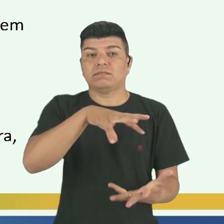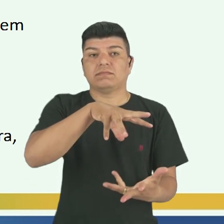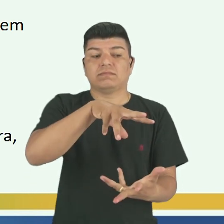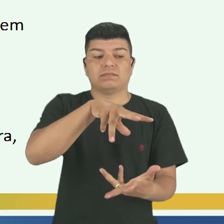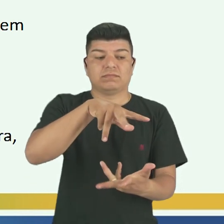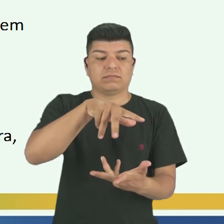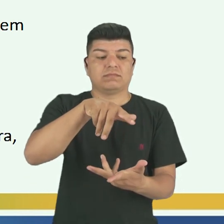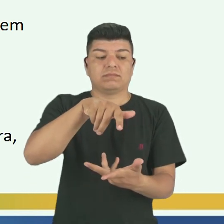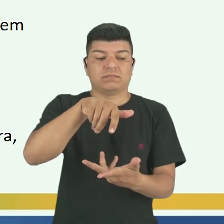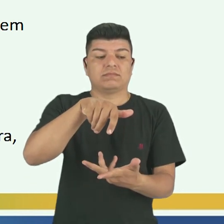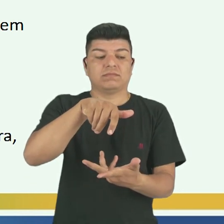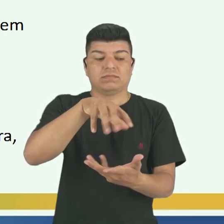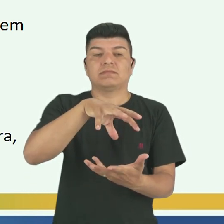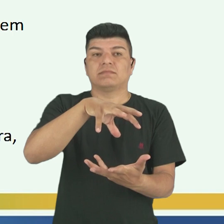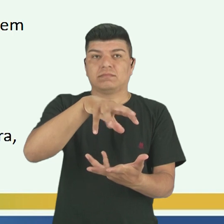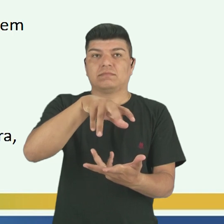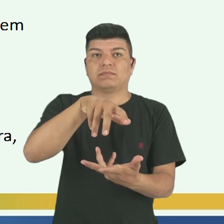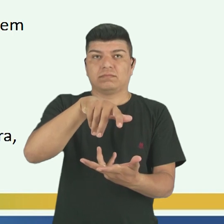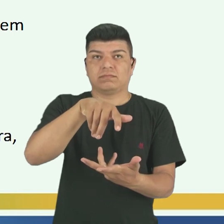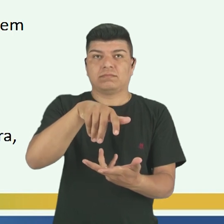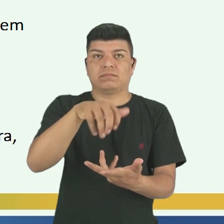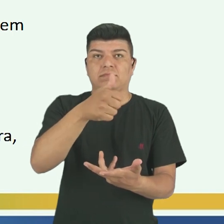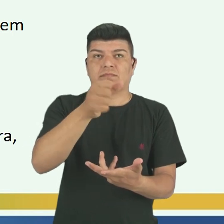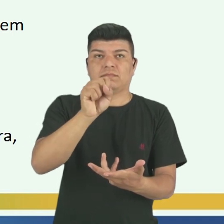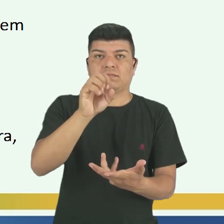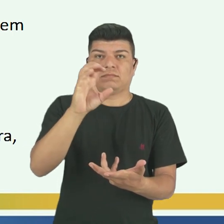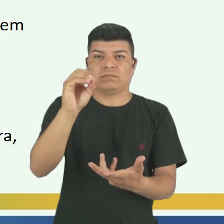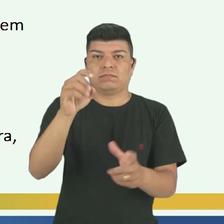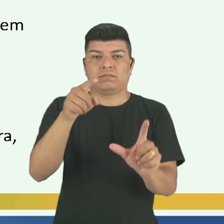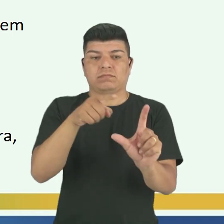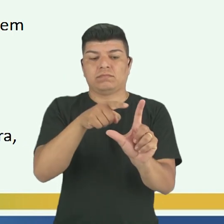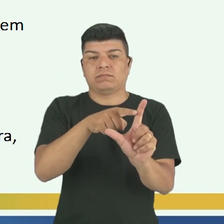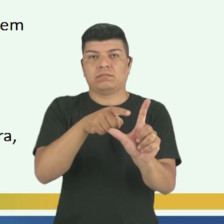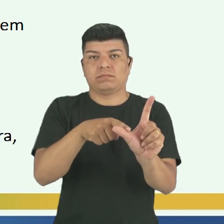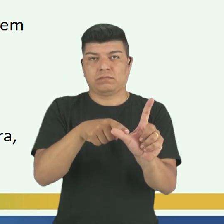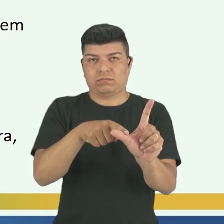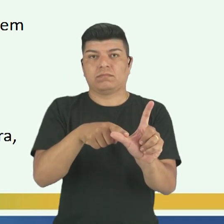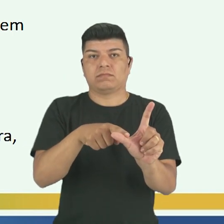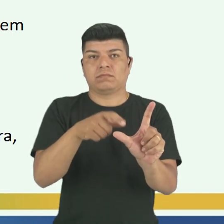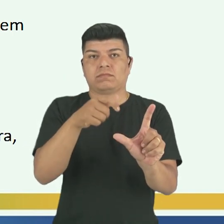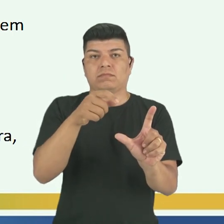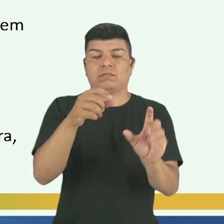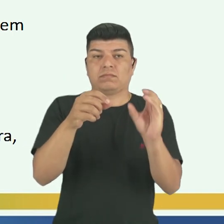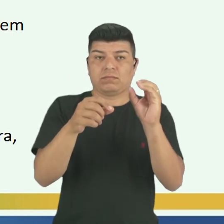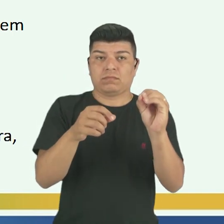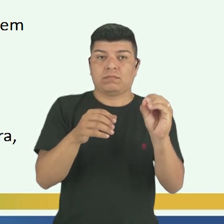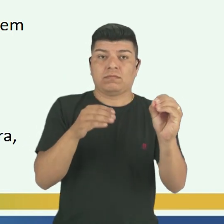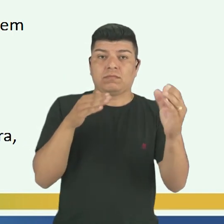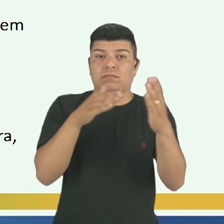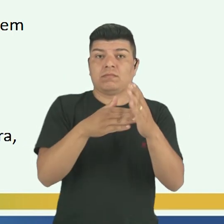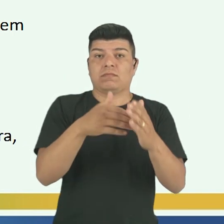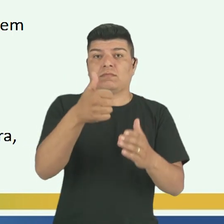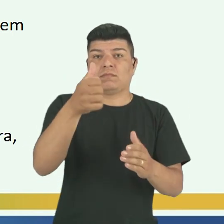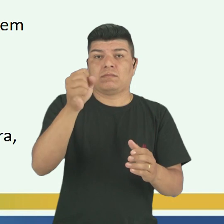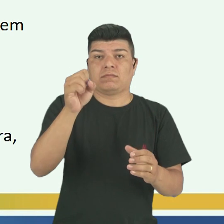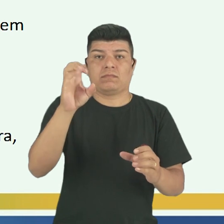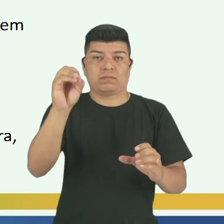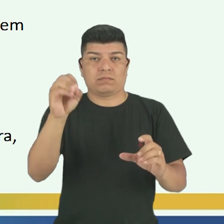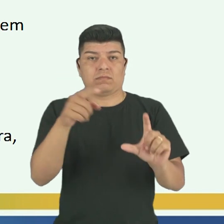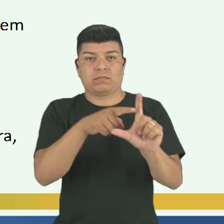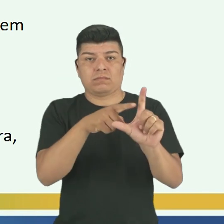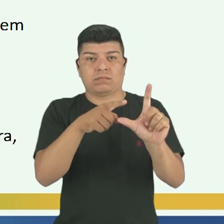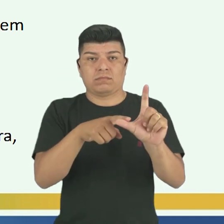De leste, 0 a 180 graus ao leste, 0 a 180 graus ao oeste.